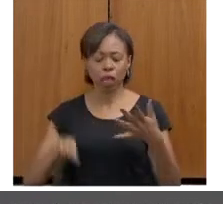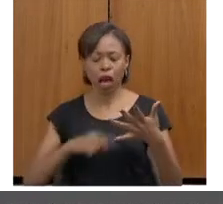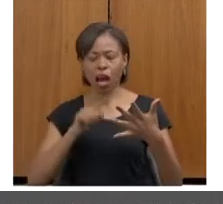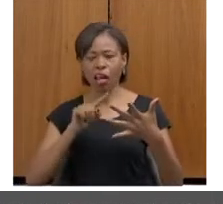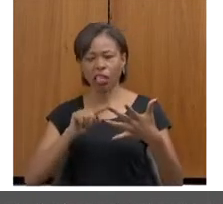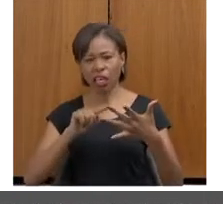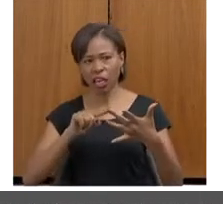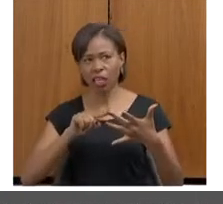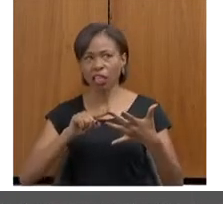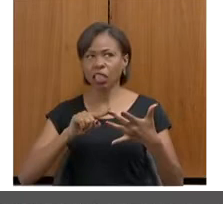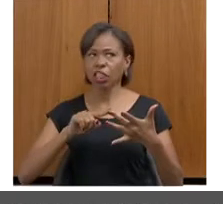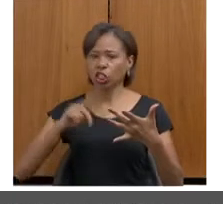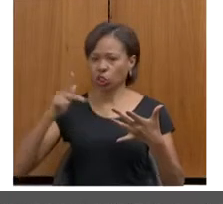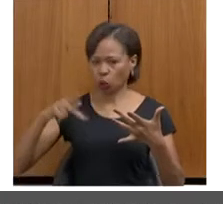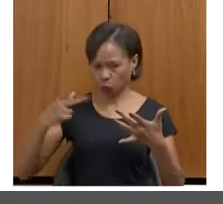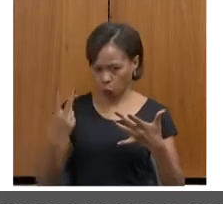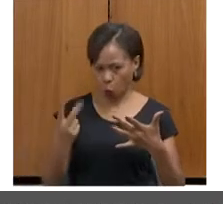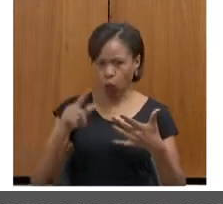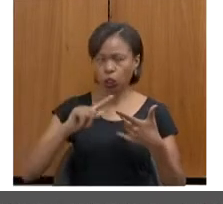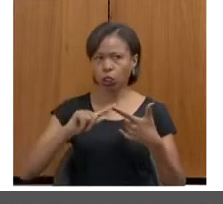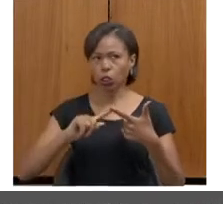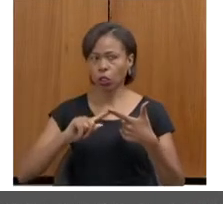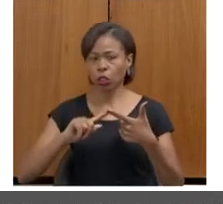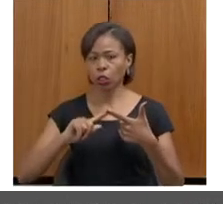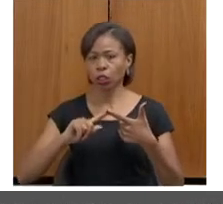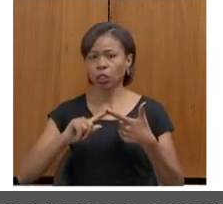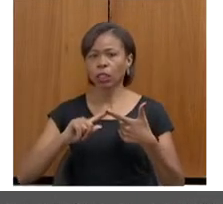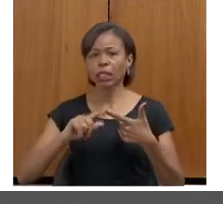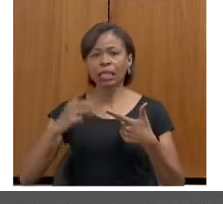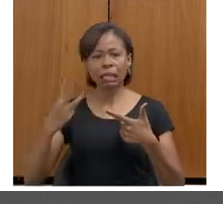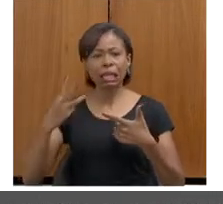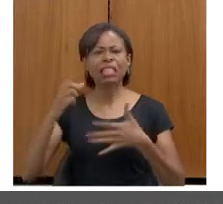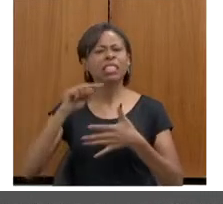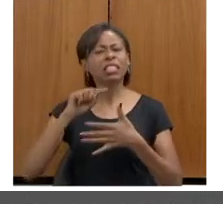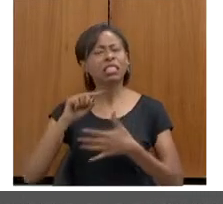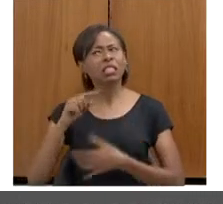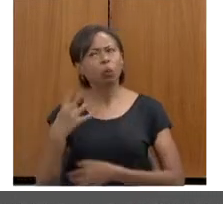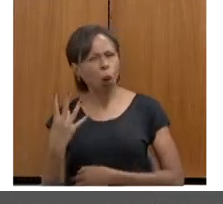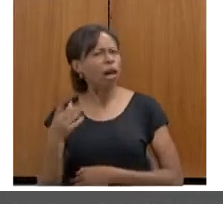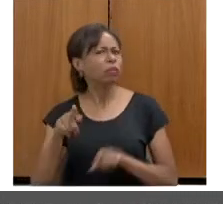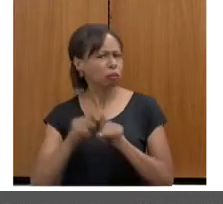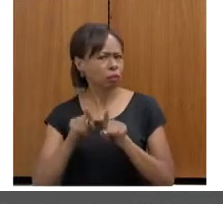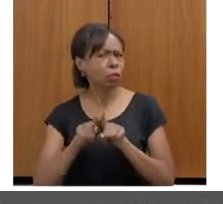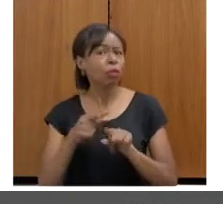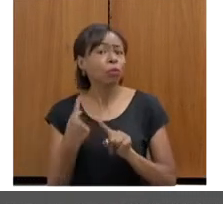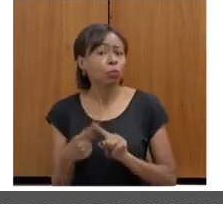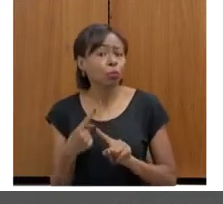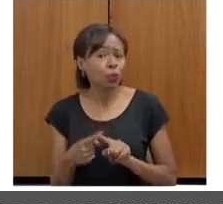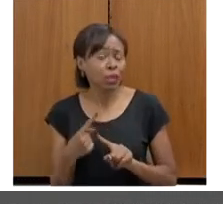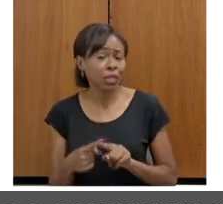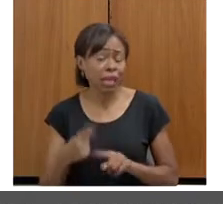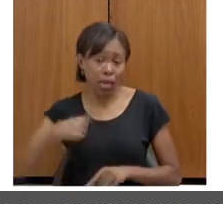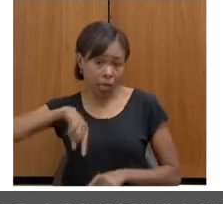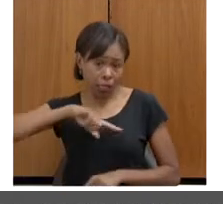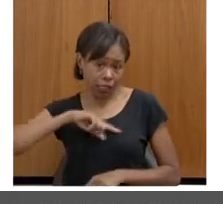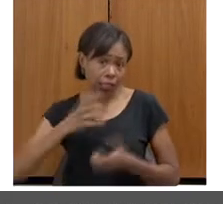que é São Sebastião do Paraíso, assim como também nas níveis 3 e 4. Por quê? Porque queremos que elas alcancem o próximo